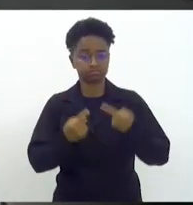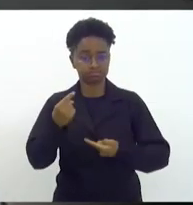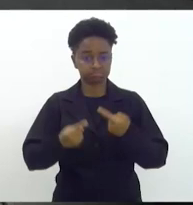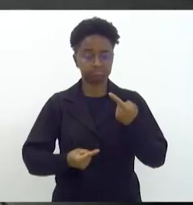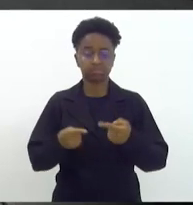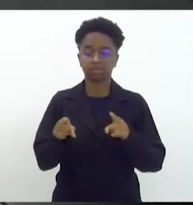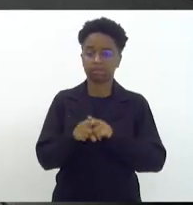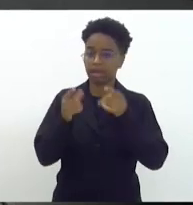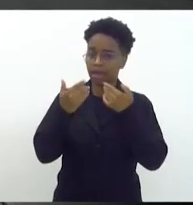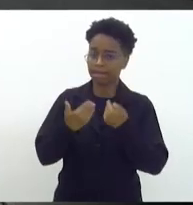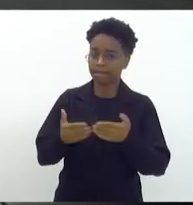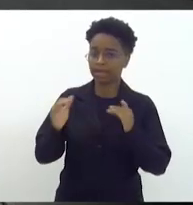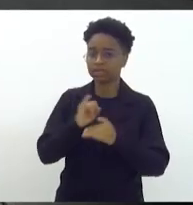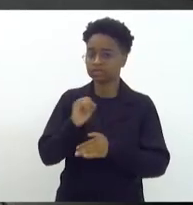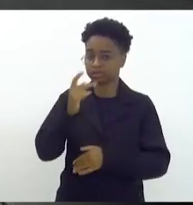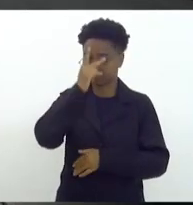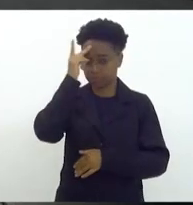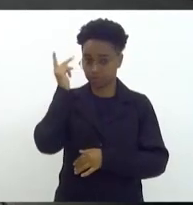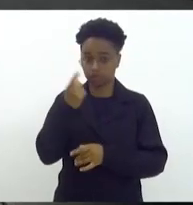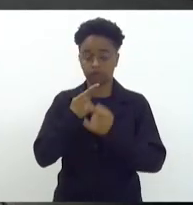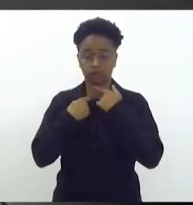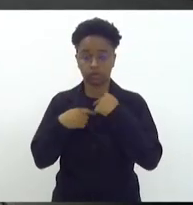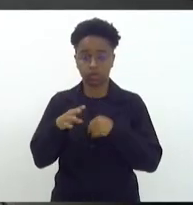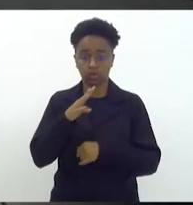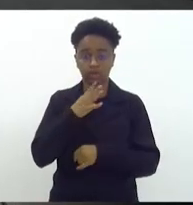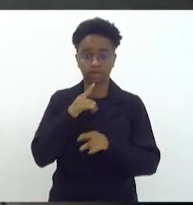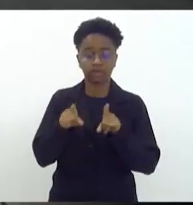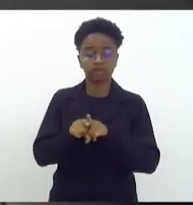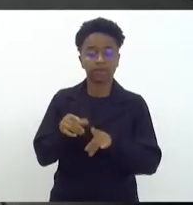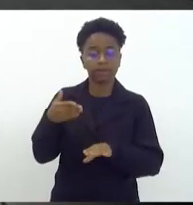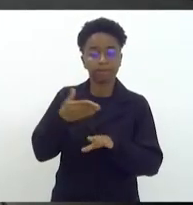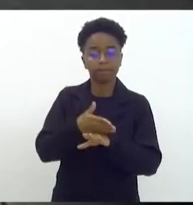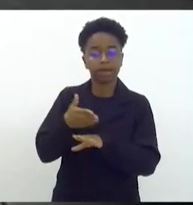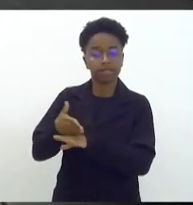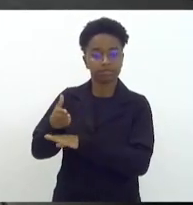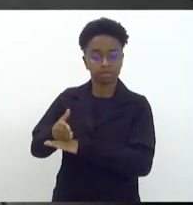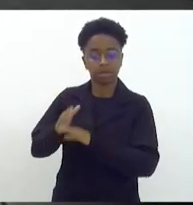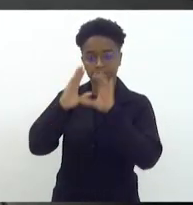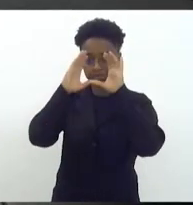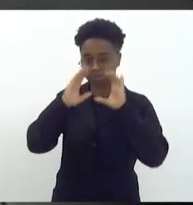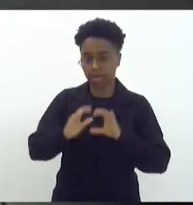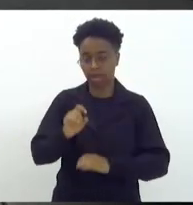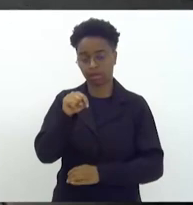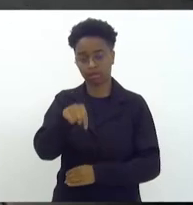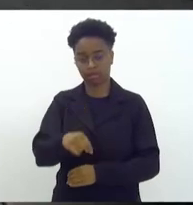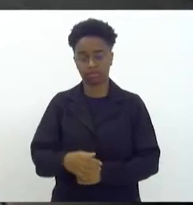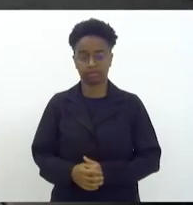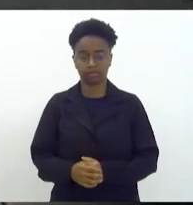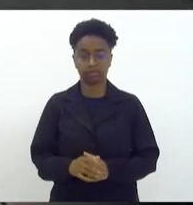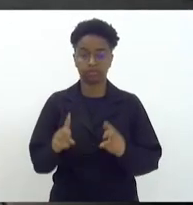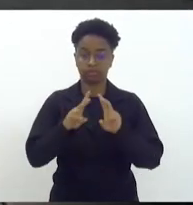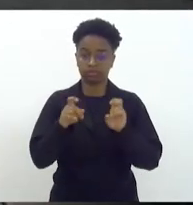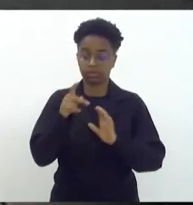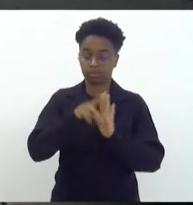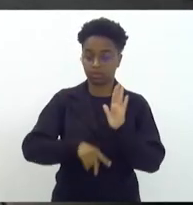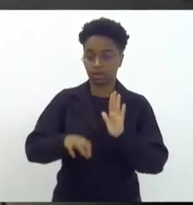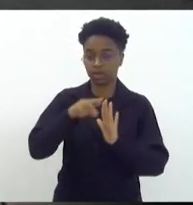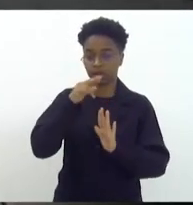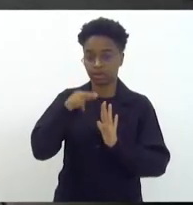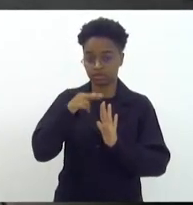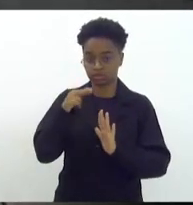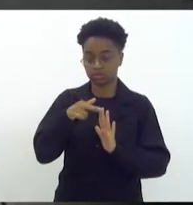a todos que querem conhecer e participar de maneira cidadã aqui dela. Em relação ao projeto de resolução